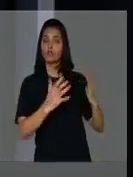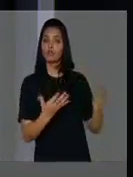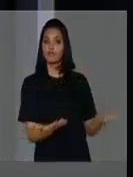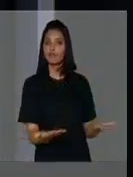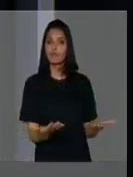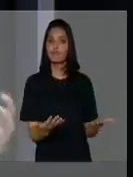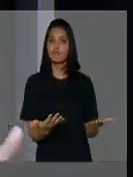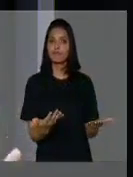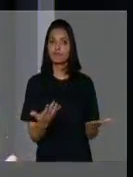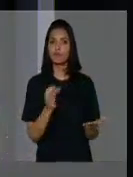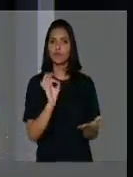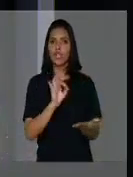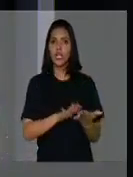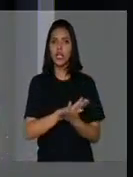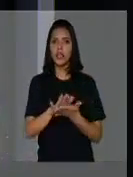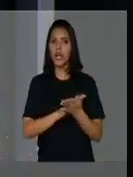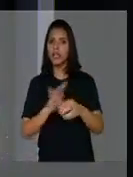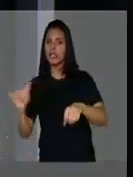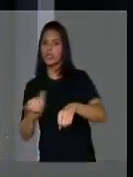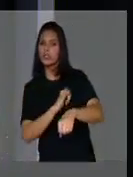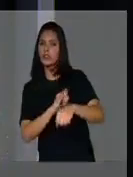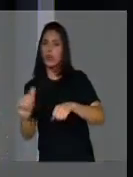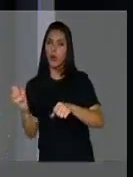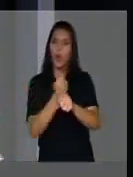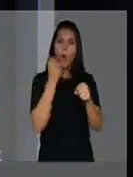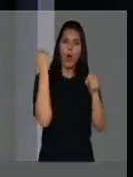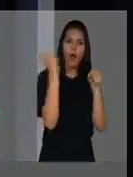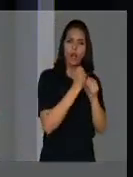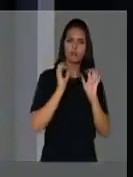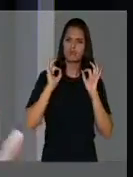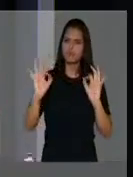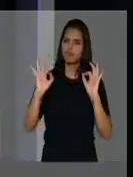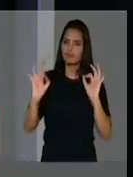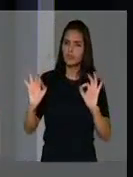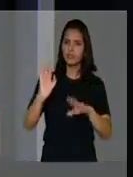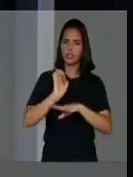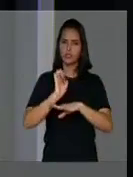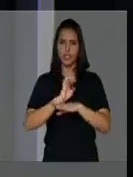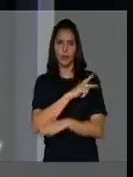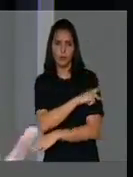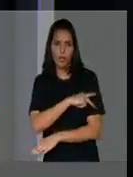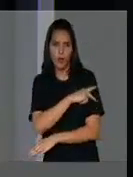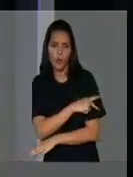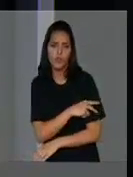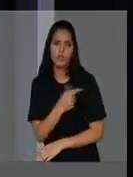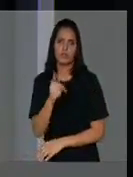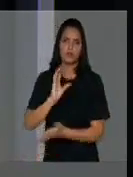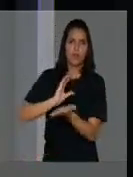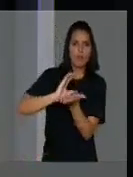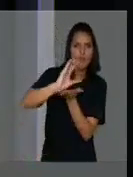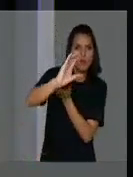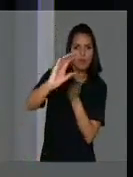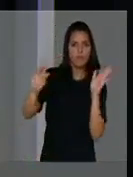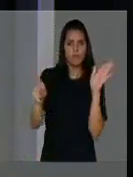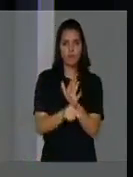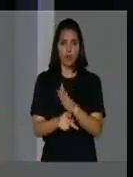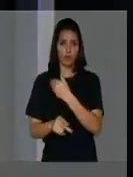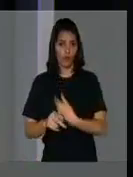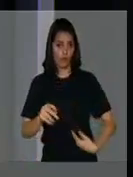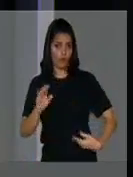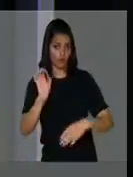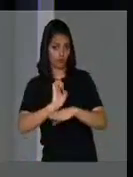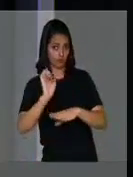tratar de nenhuma obra estruturante para o Estado, sem tratar de nenhum recurso, nenhum recurso que é ser do governo